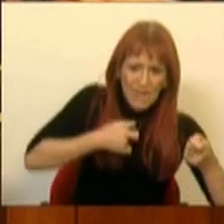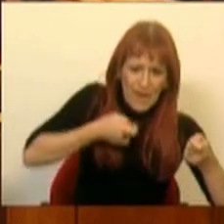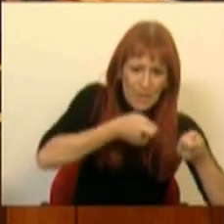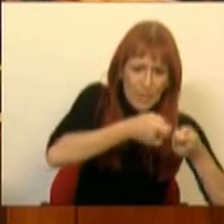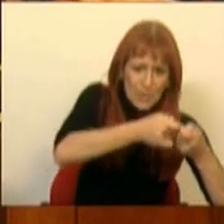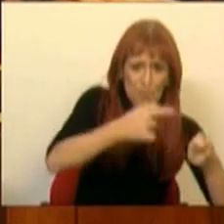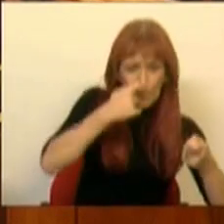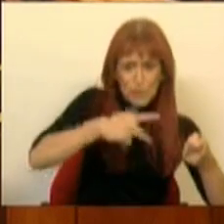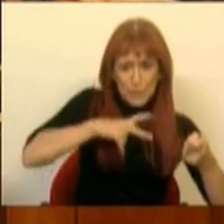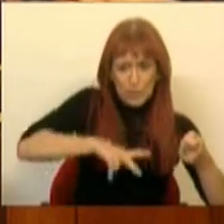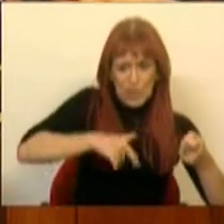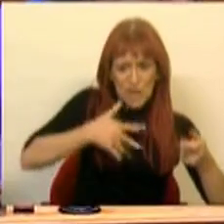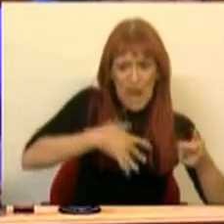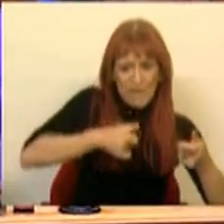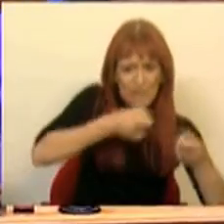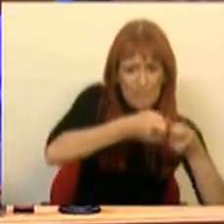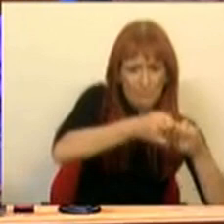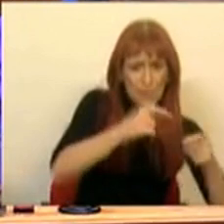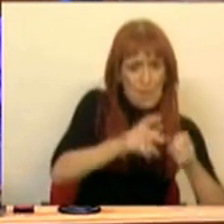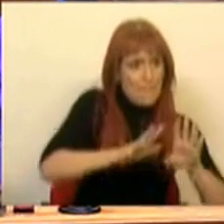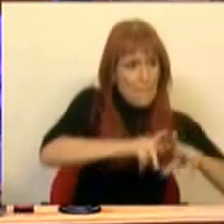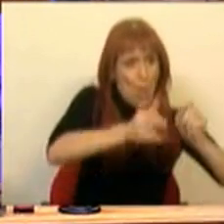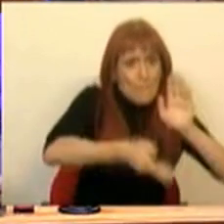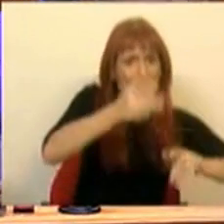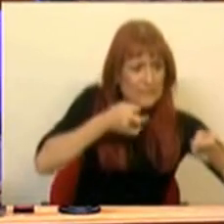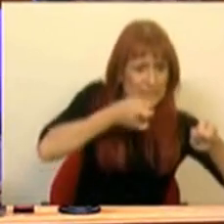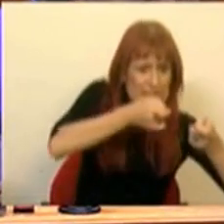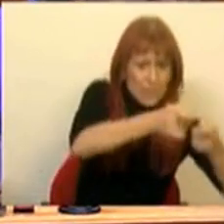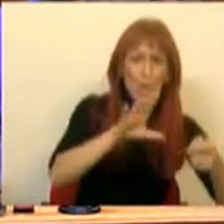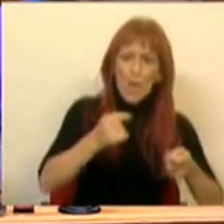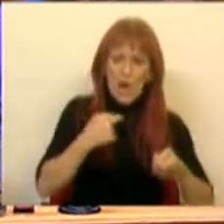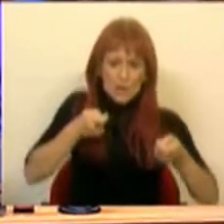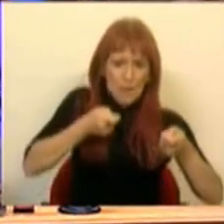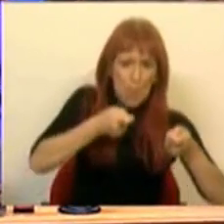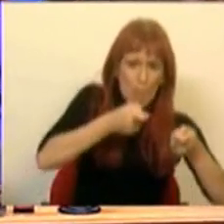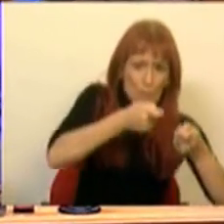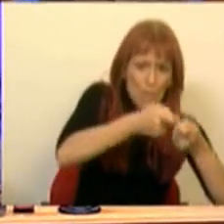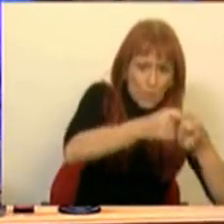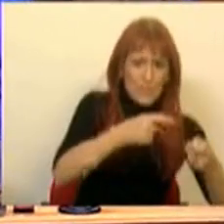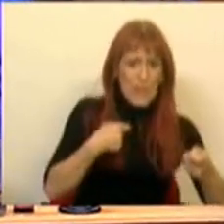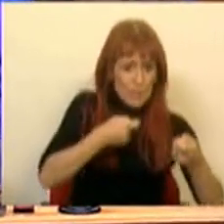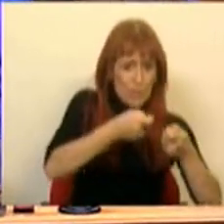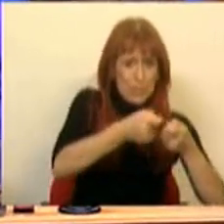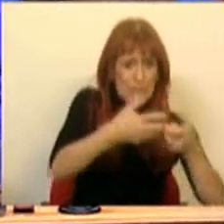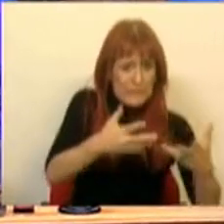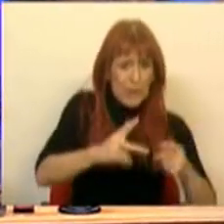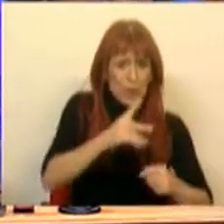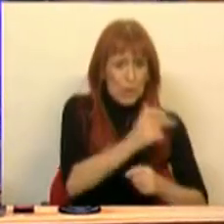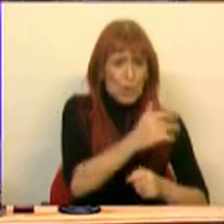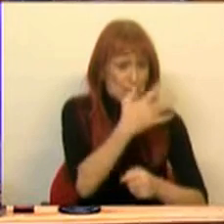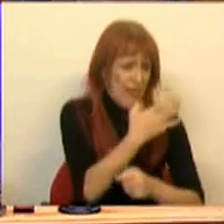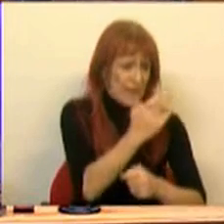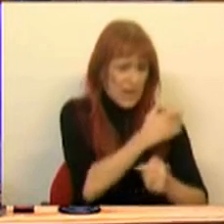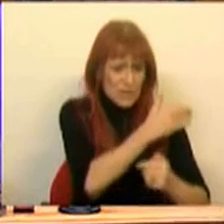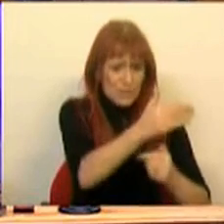aproximar, os portugueses querem se aproximar dos que estão mais desenvolvidos. E quando nós nos aproximamos, aproximamos nestes 2,7